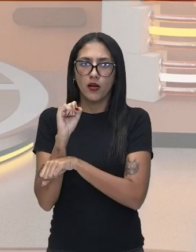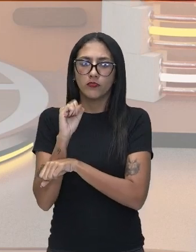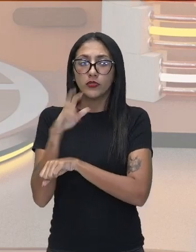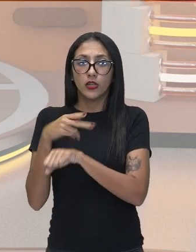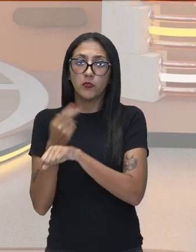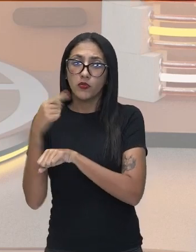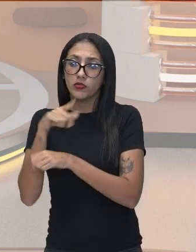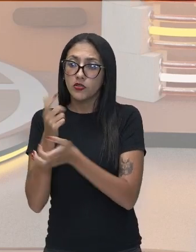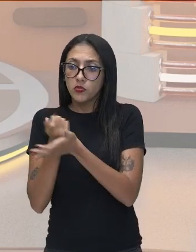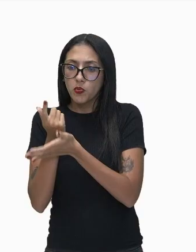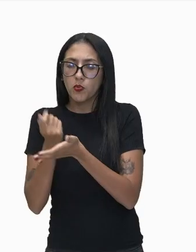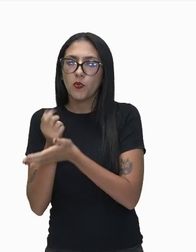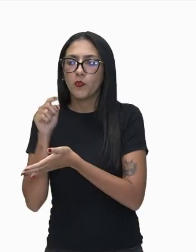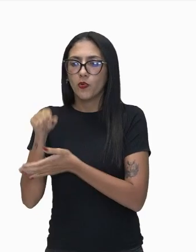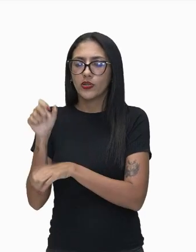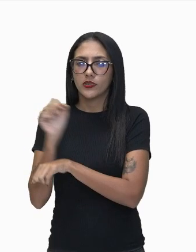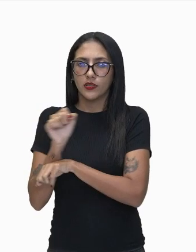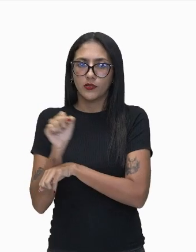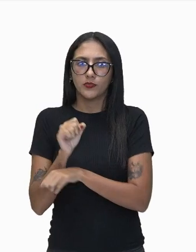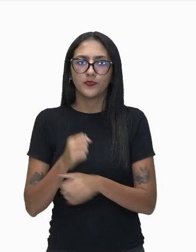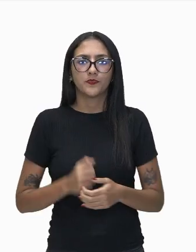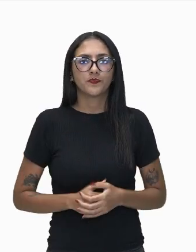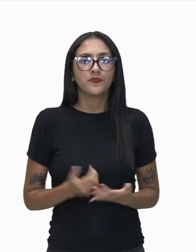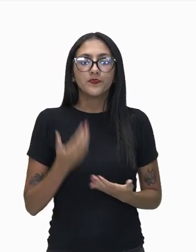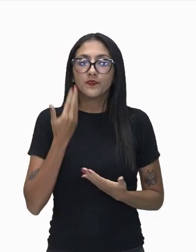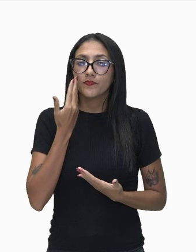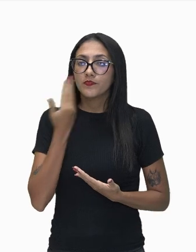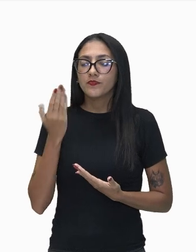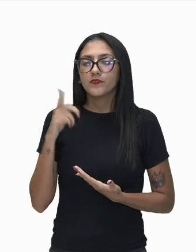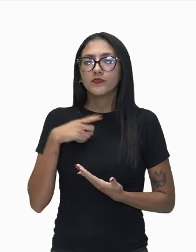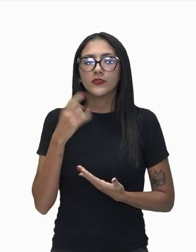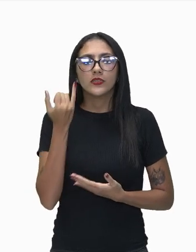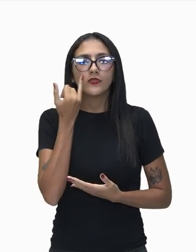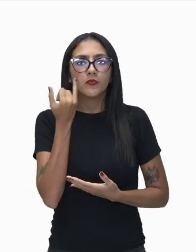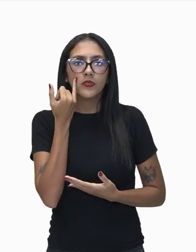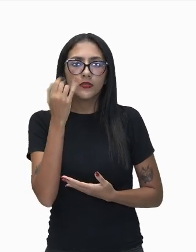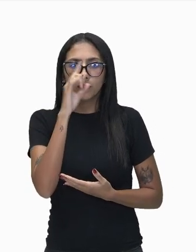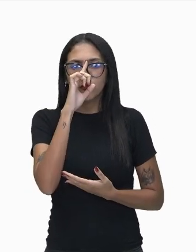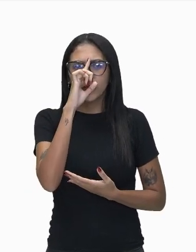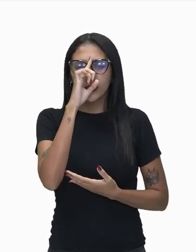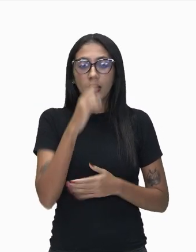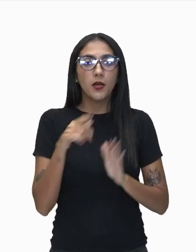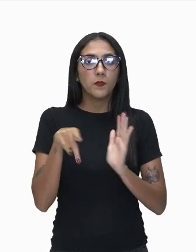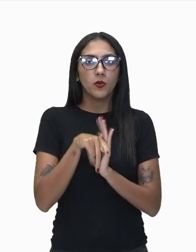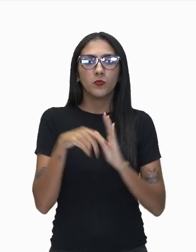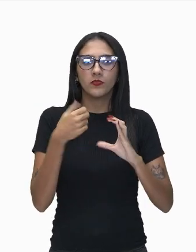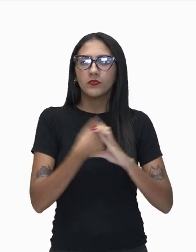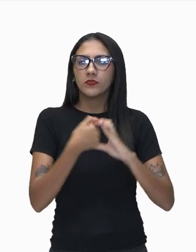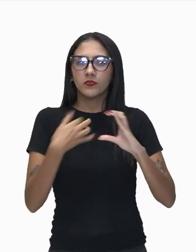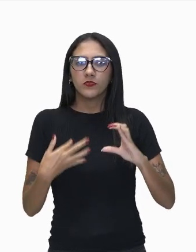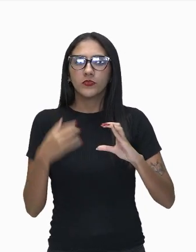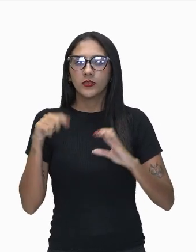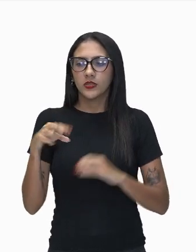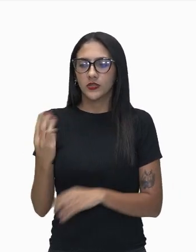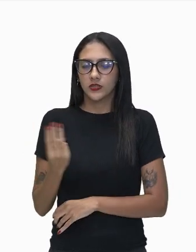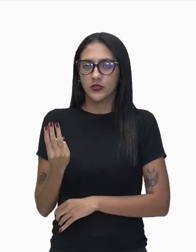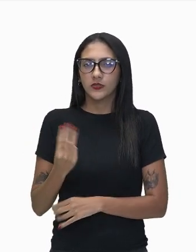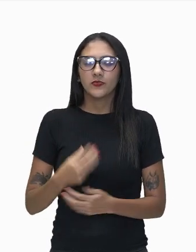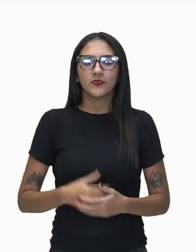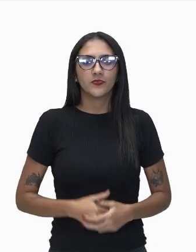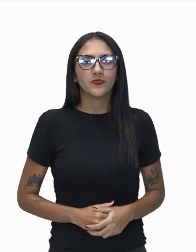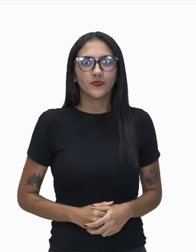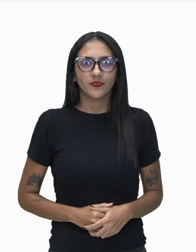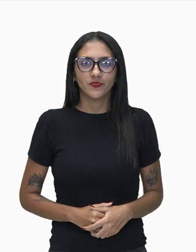consumidor final. Vamos lá, então, dar uma olhada nos dados aqui em características das indústrias de bens de consumo.